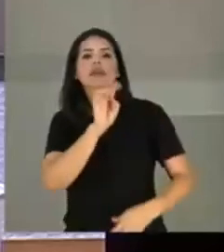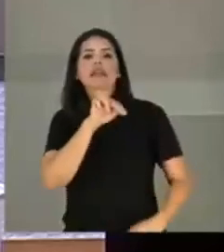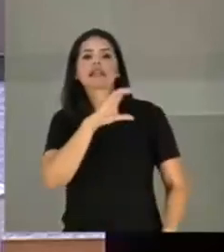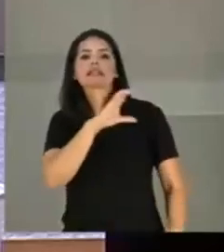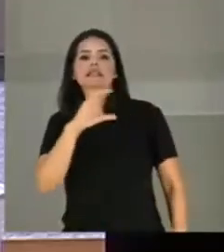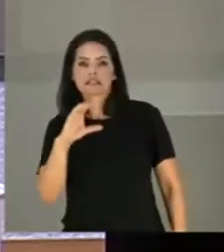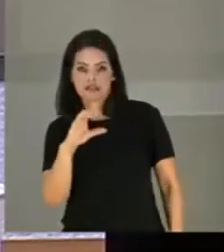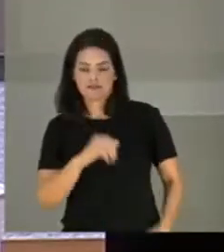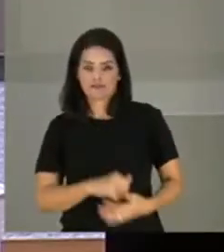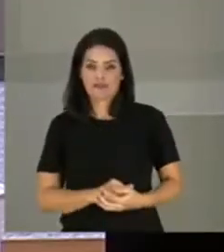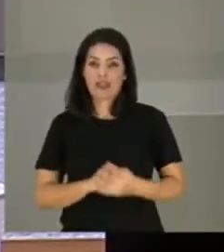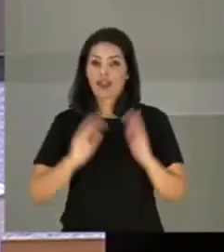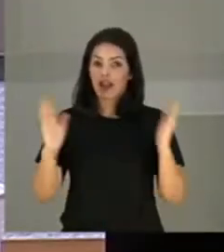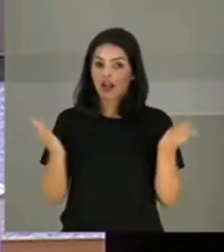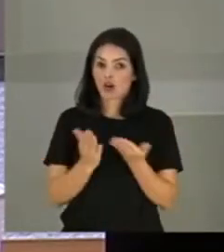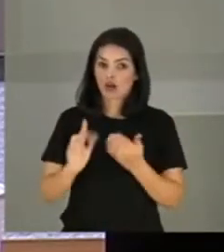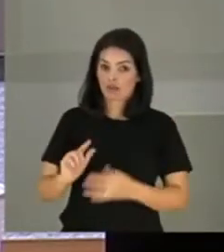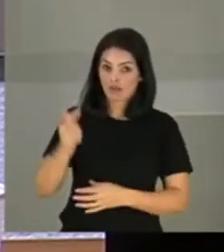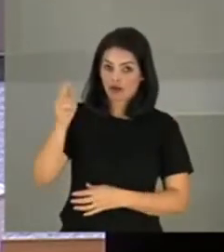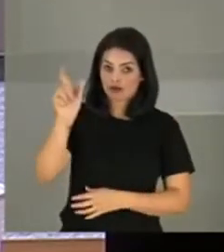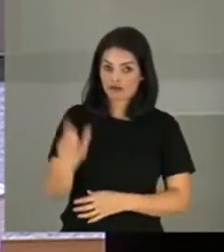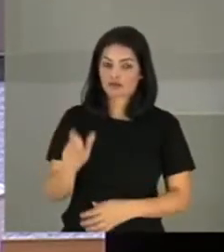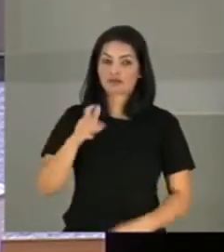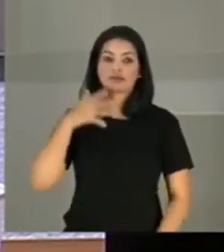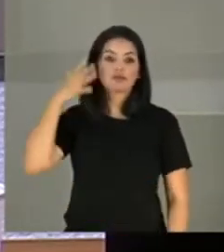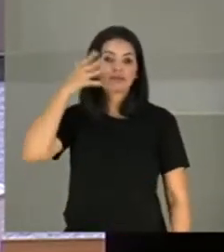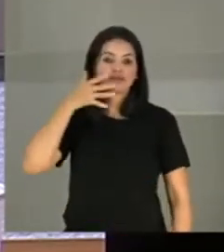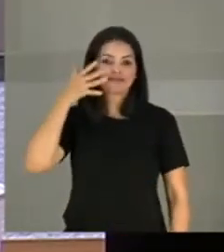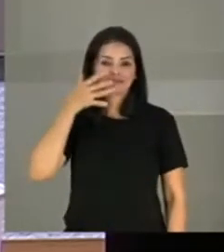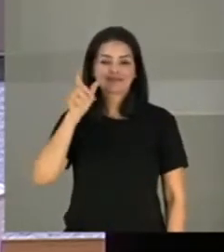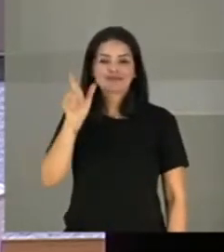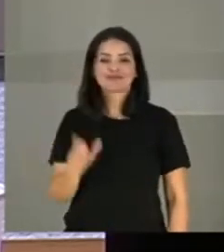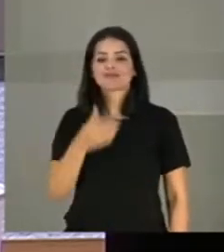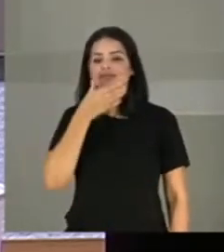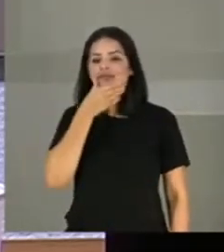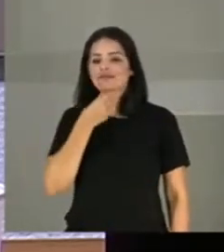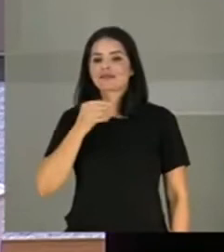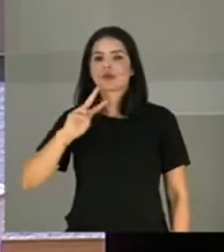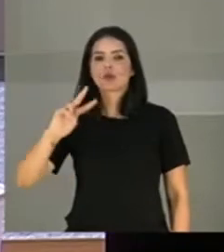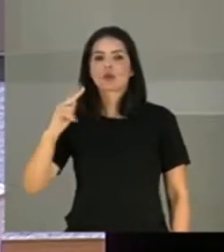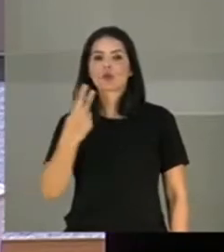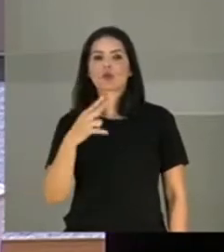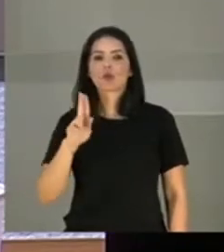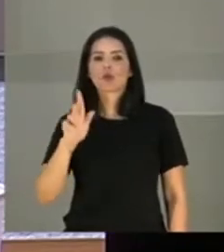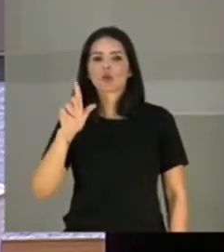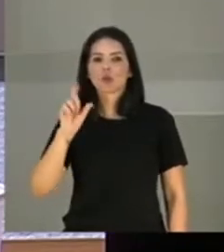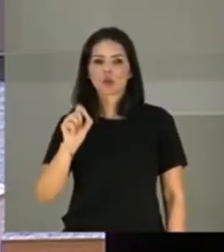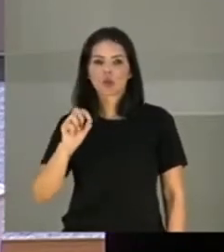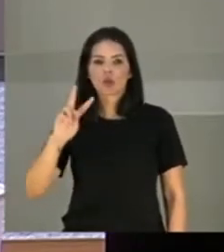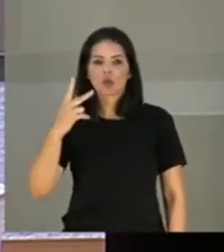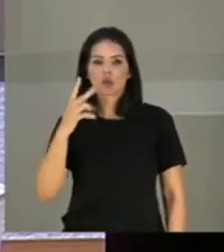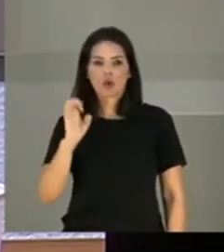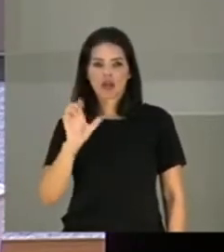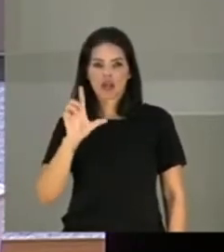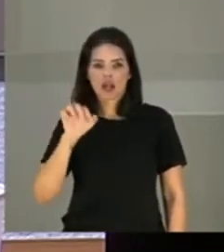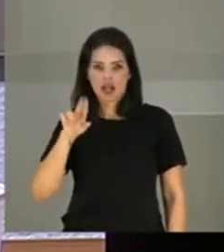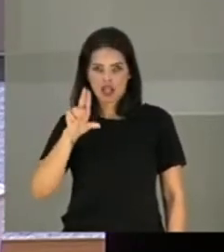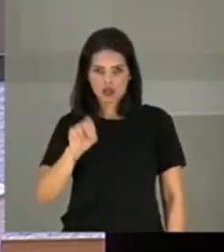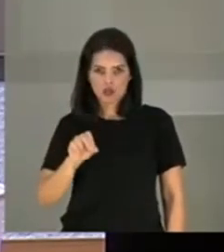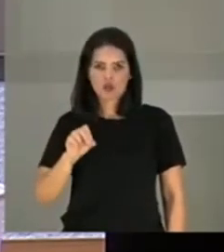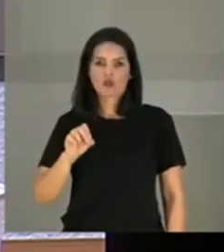Vamos passar para o próximo convidado, que é o senhor Hugo Heleno Camilo Costa, coordenador